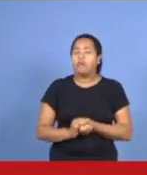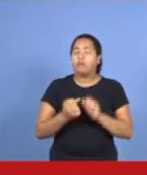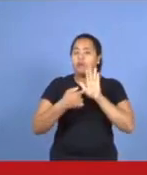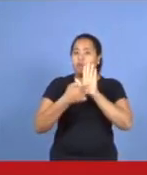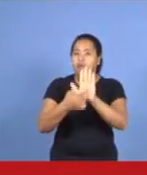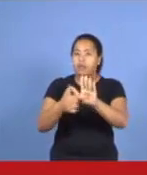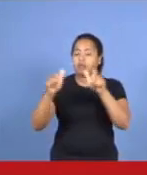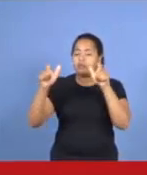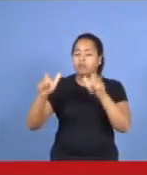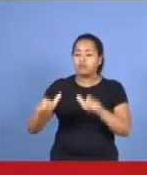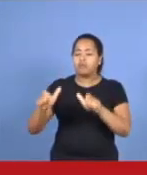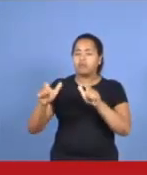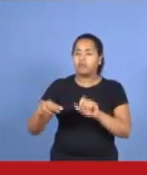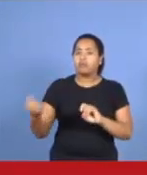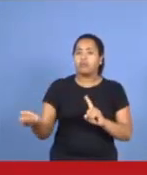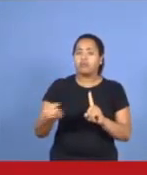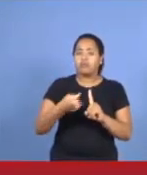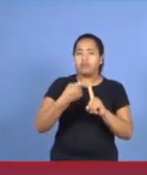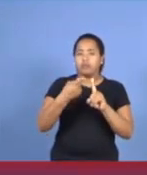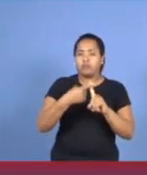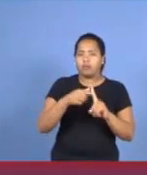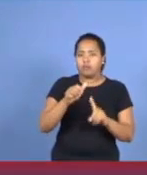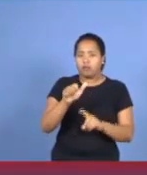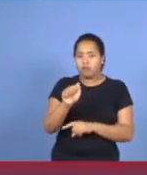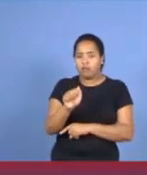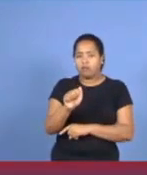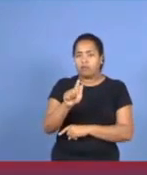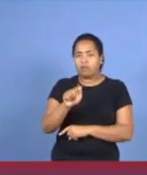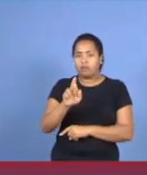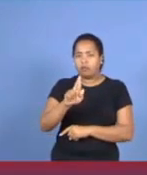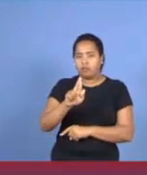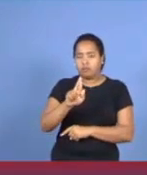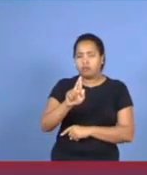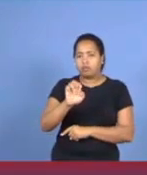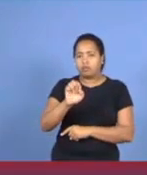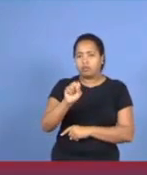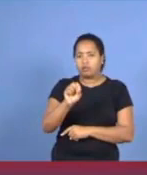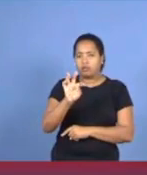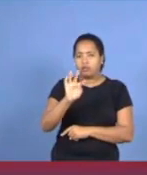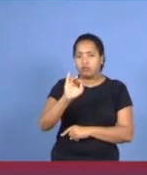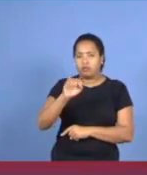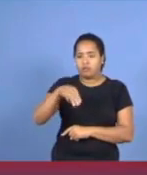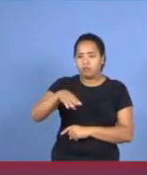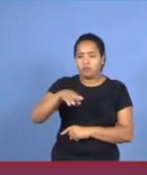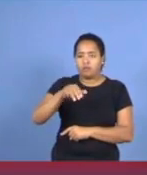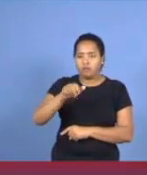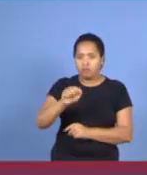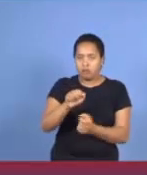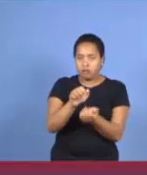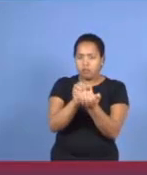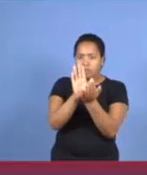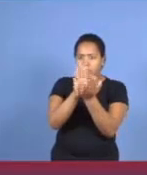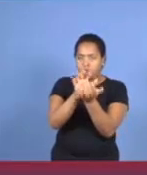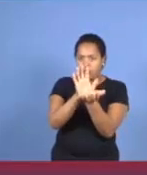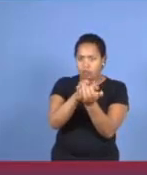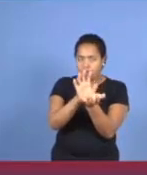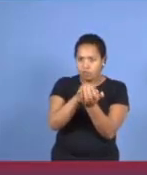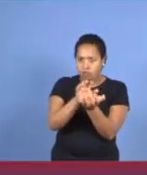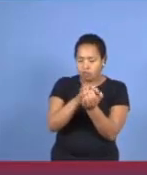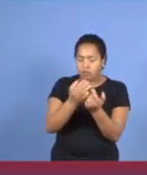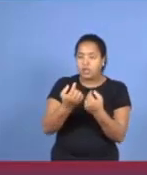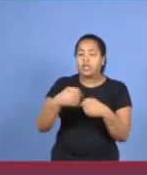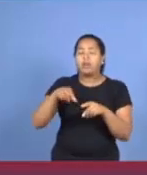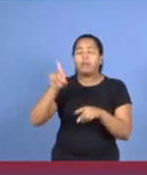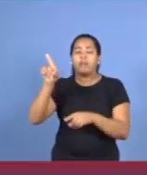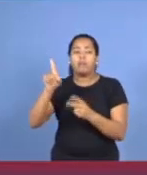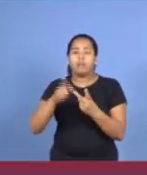Primeiro, em Agrestina, no estado de Pernambuco, também em Angra dos Reis, no estado do Rio de